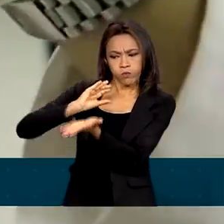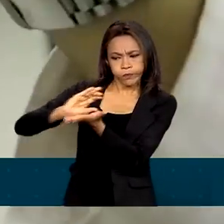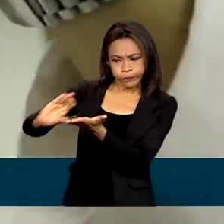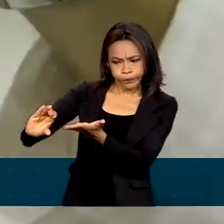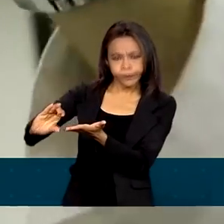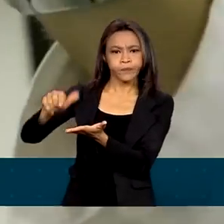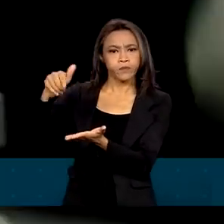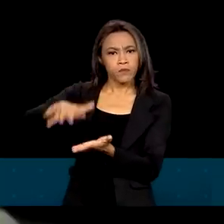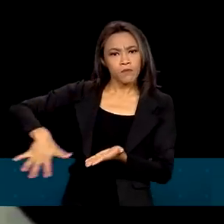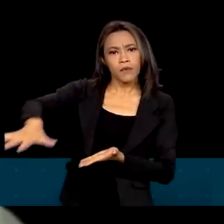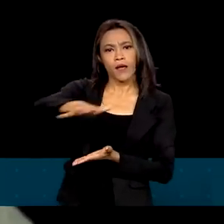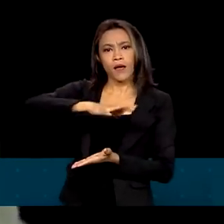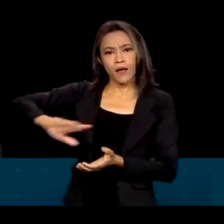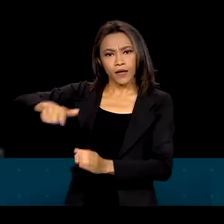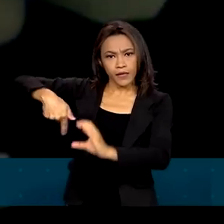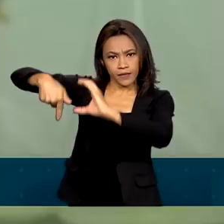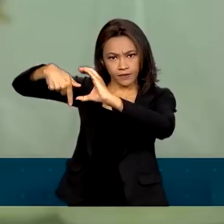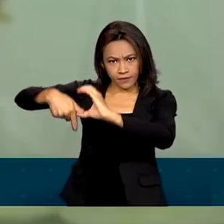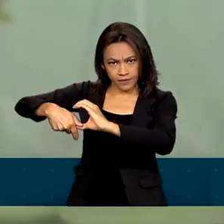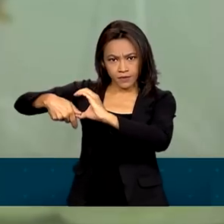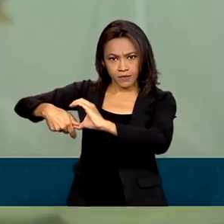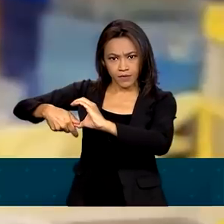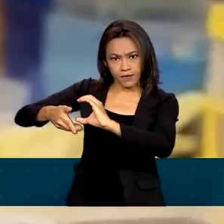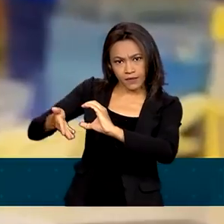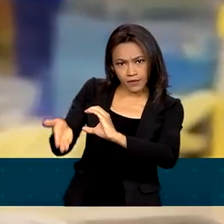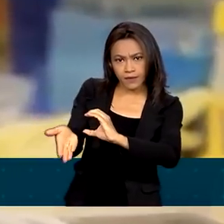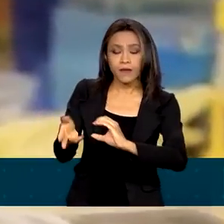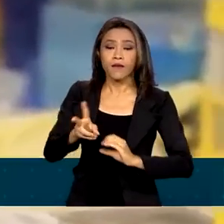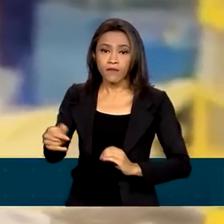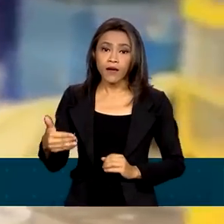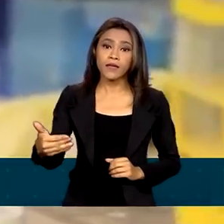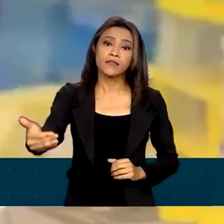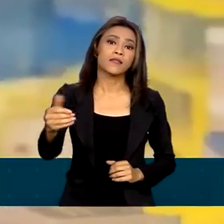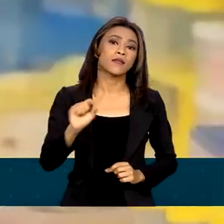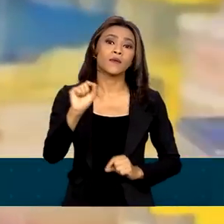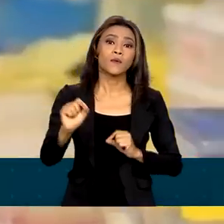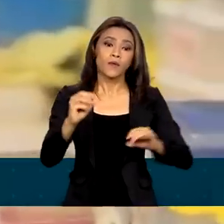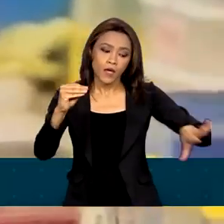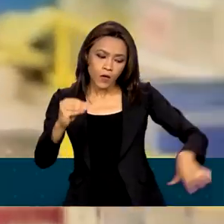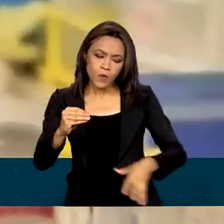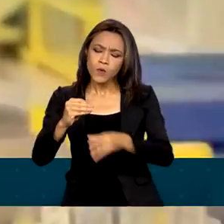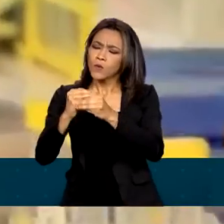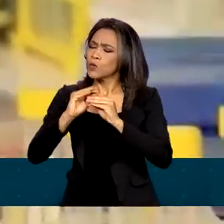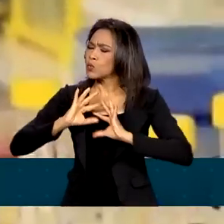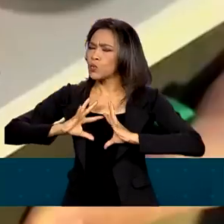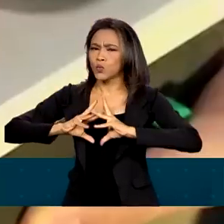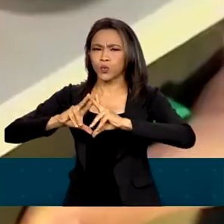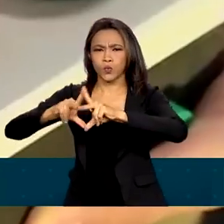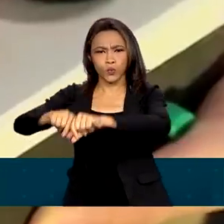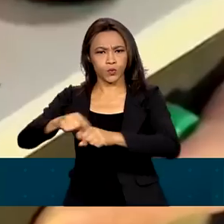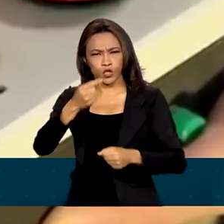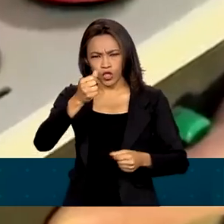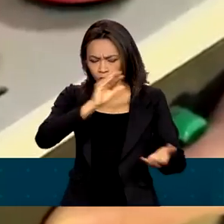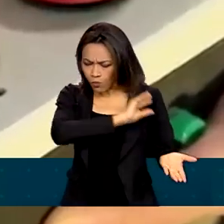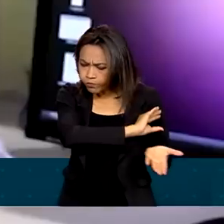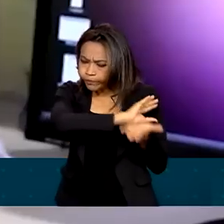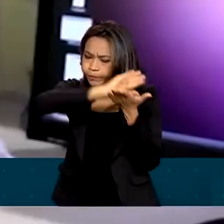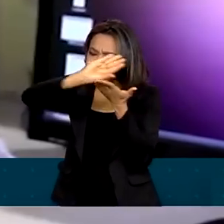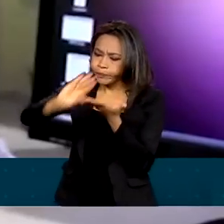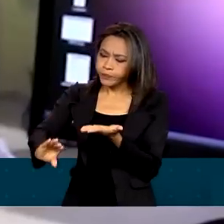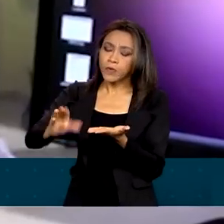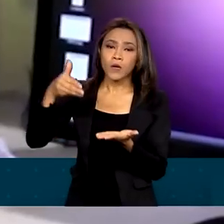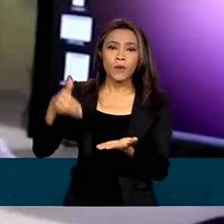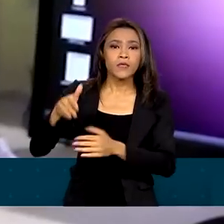de Desenvolvimento Científico e Tecnológico serão recompostos integralmente. Com a medida, o governo